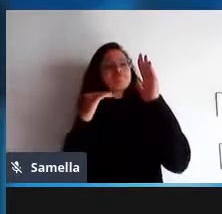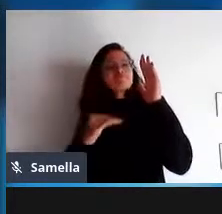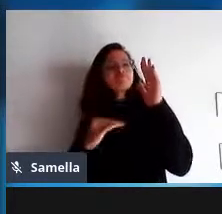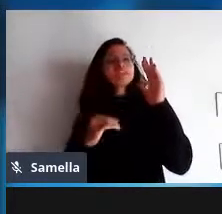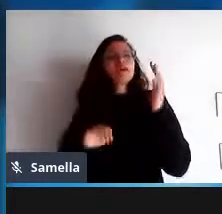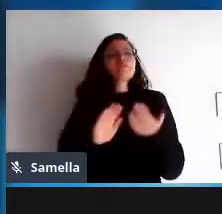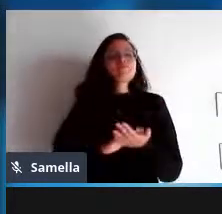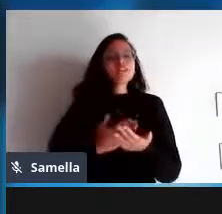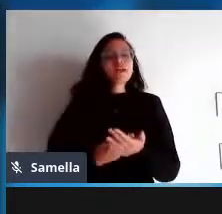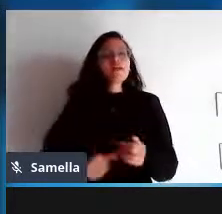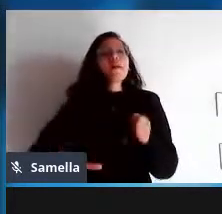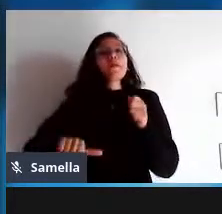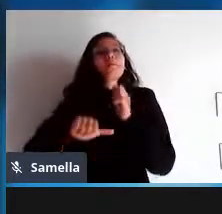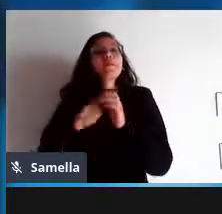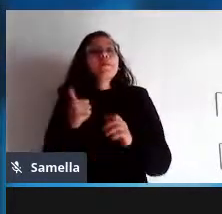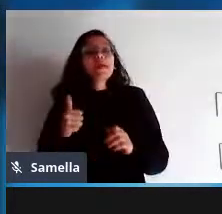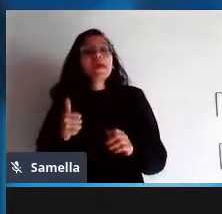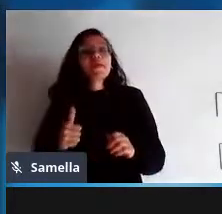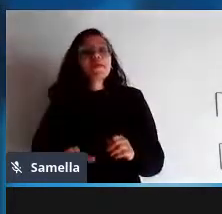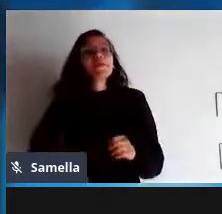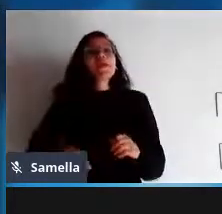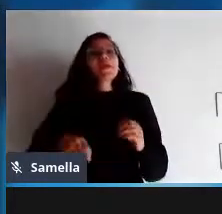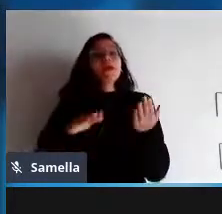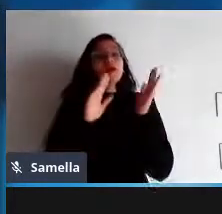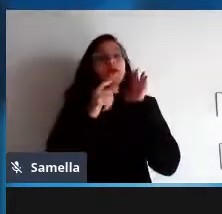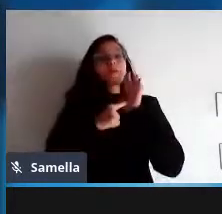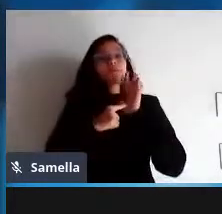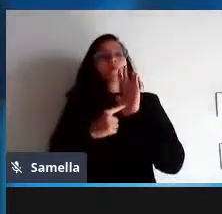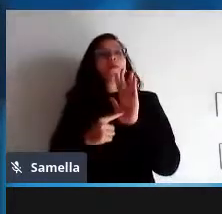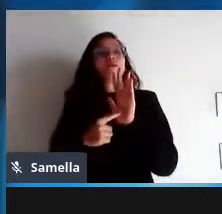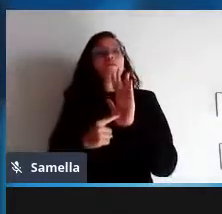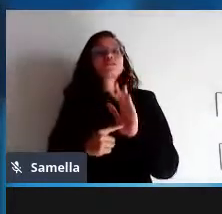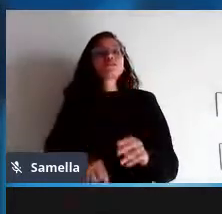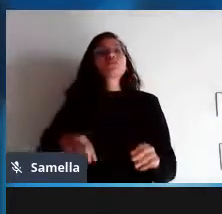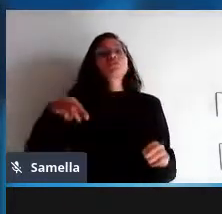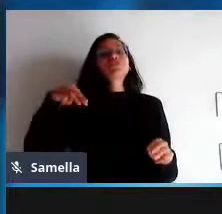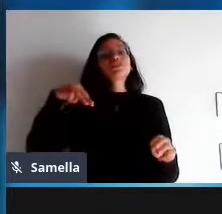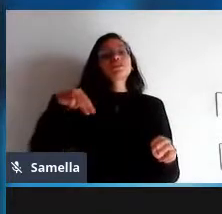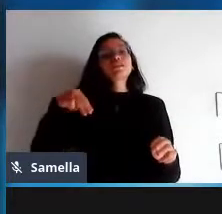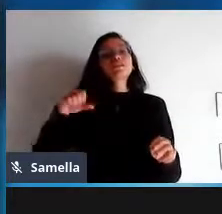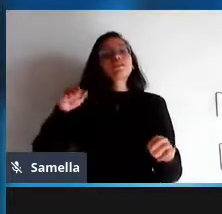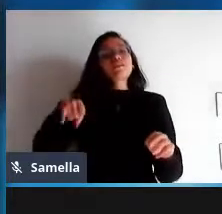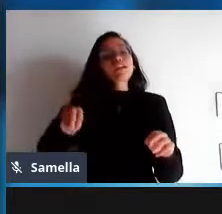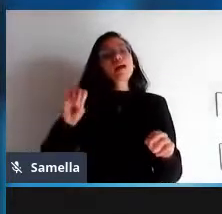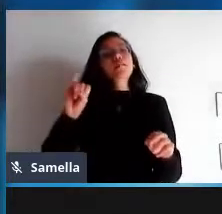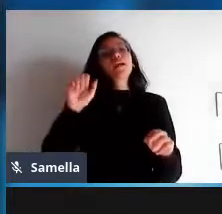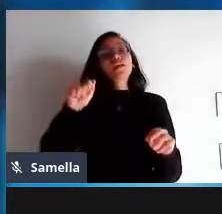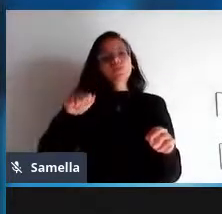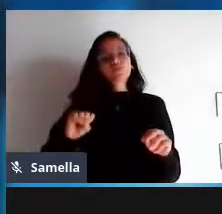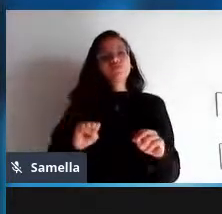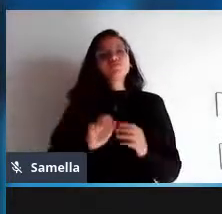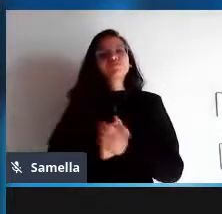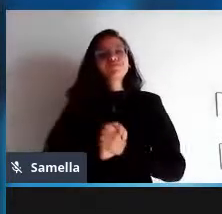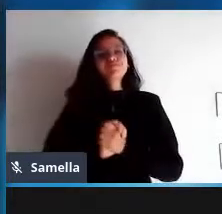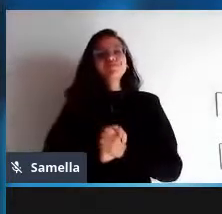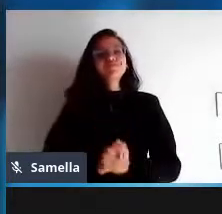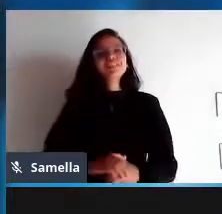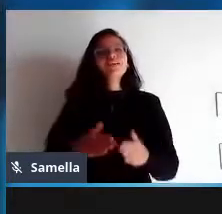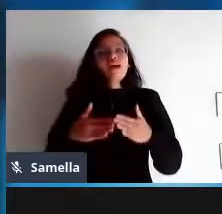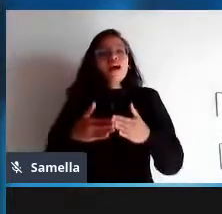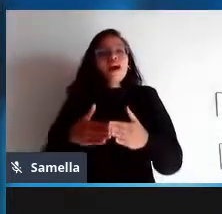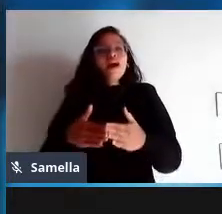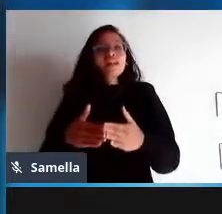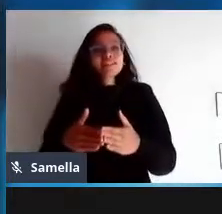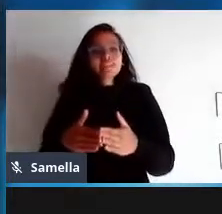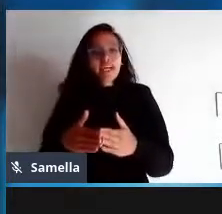licenciamento e como eu disse não precisa ser uma licença Gnudia PL para ser livre tá a licença